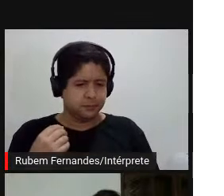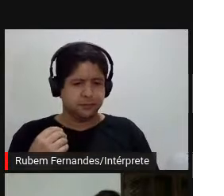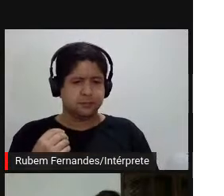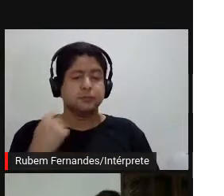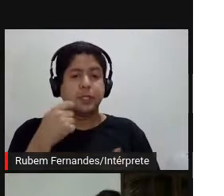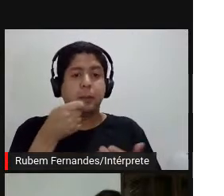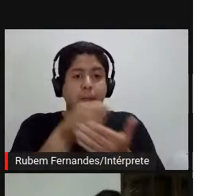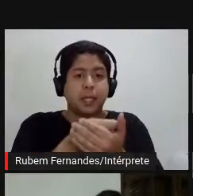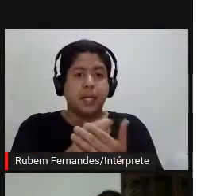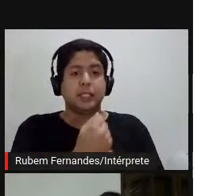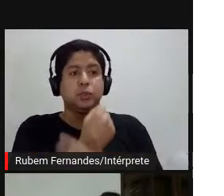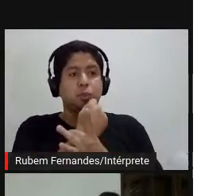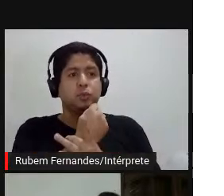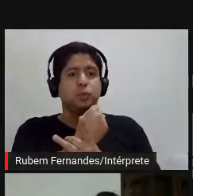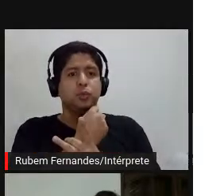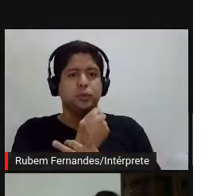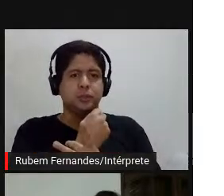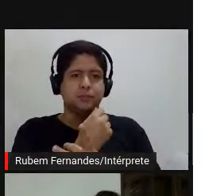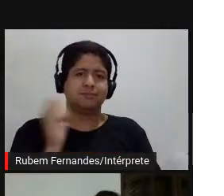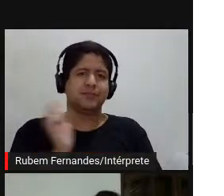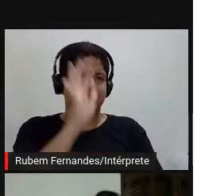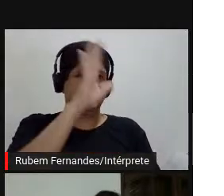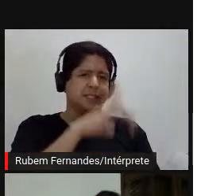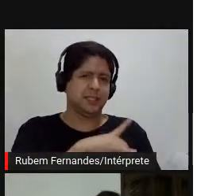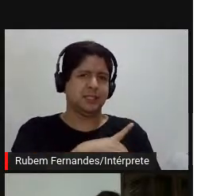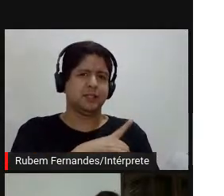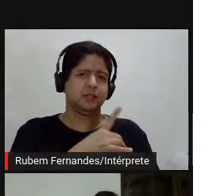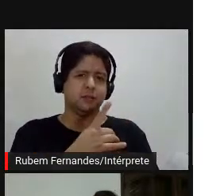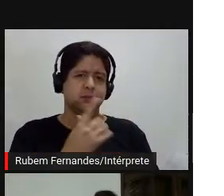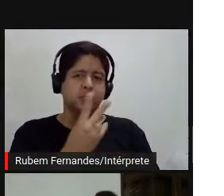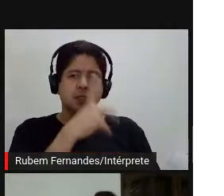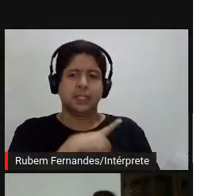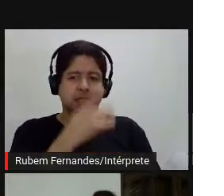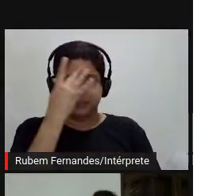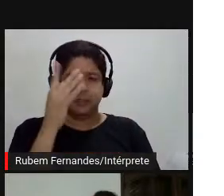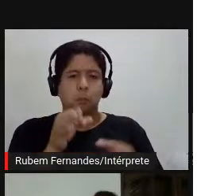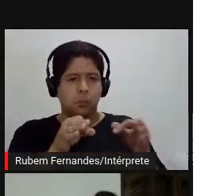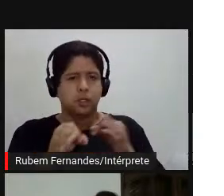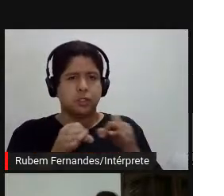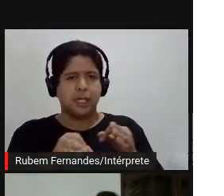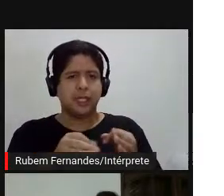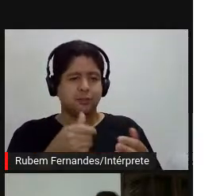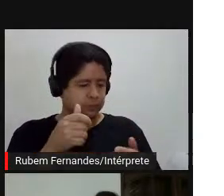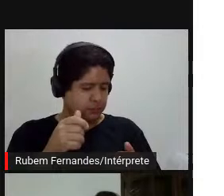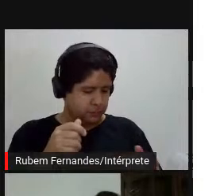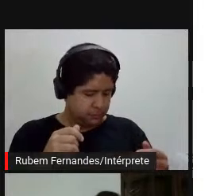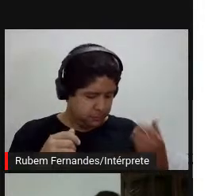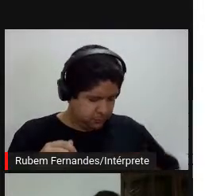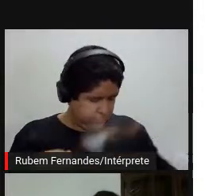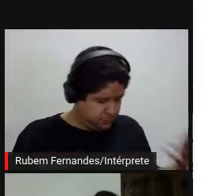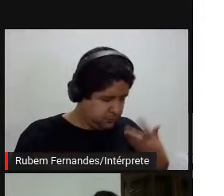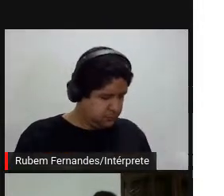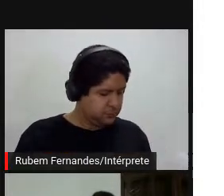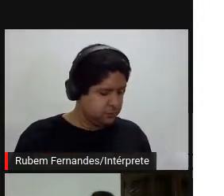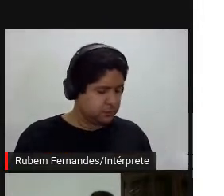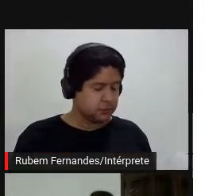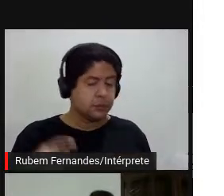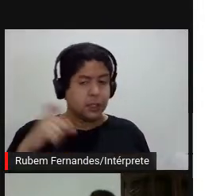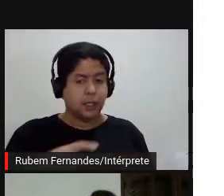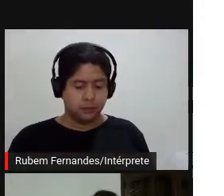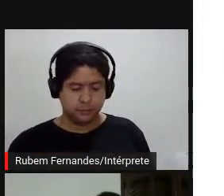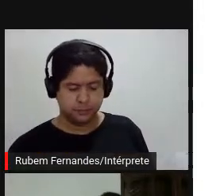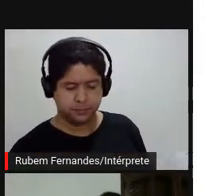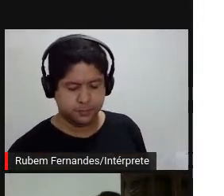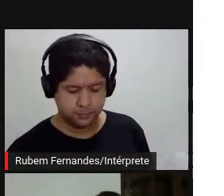da obra caríssimo e você não tem aquele valor no orçamento do projeto, isso vai alterar e já vai ser uma camada que eu estou